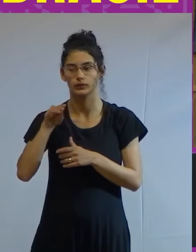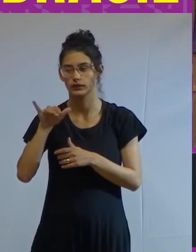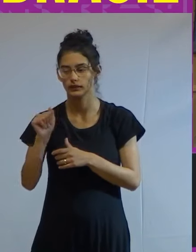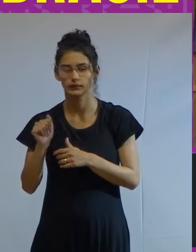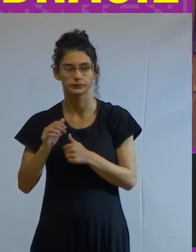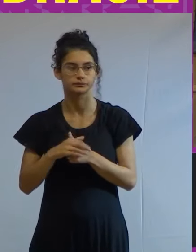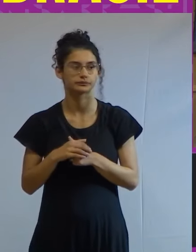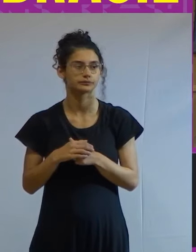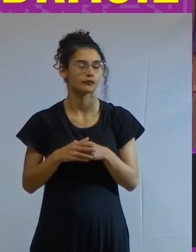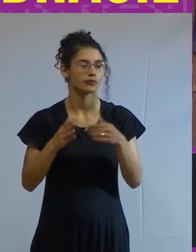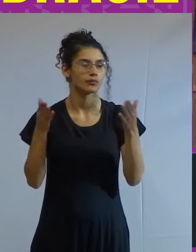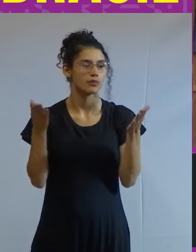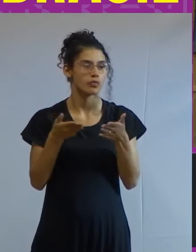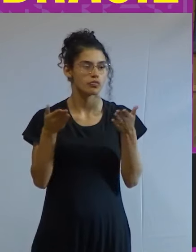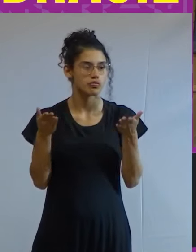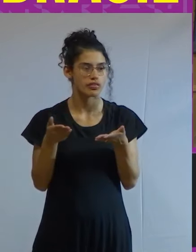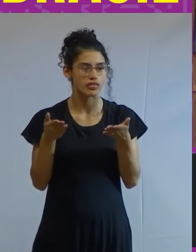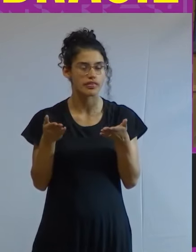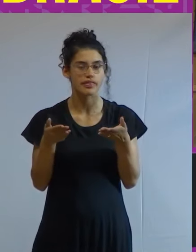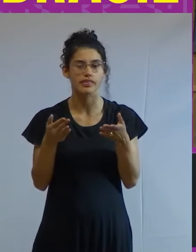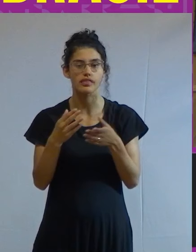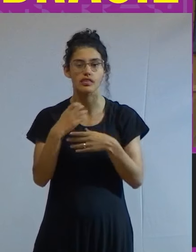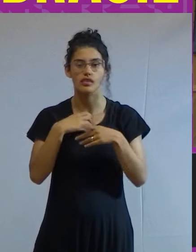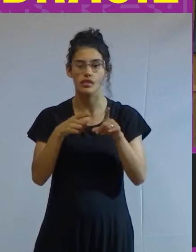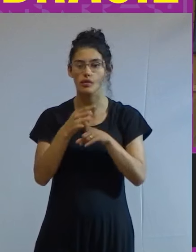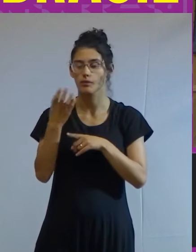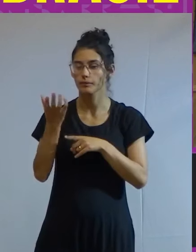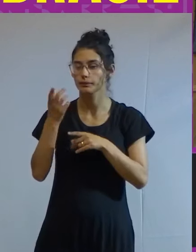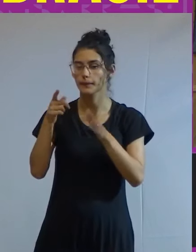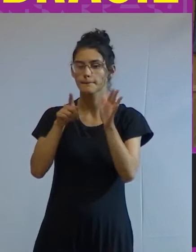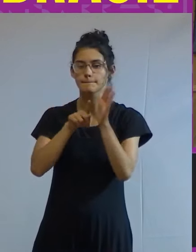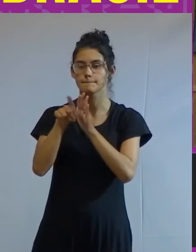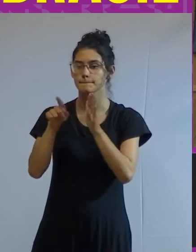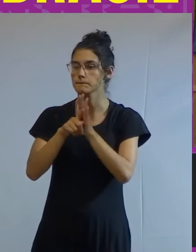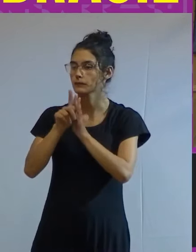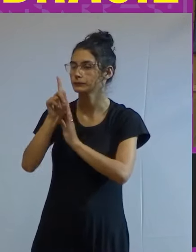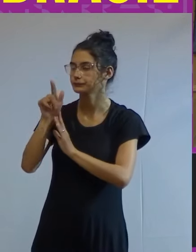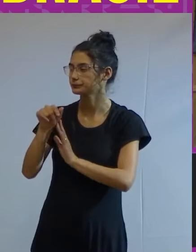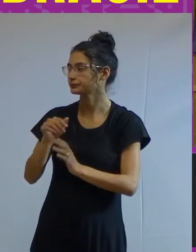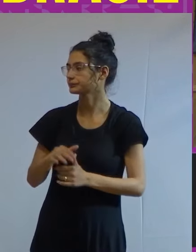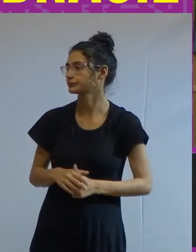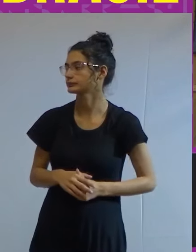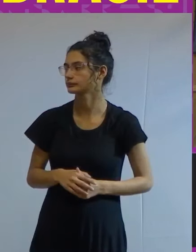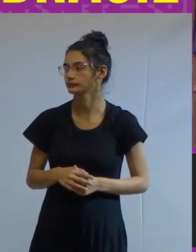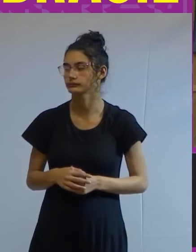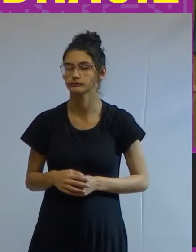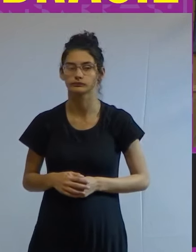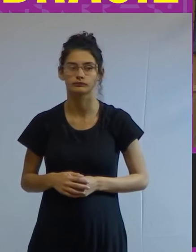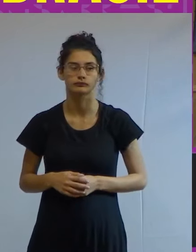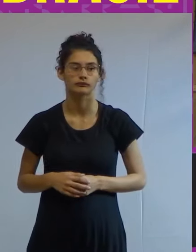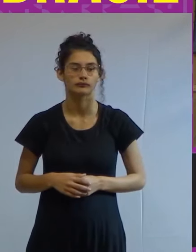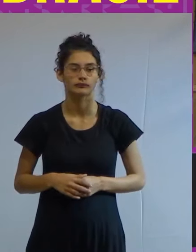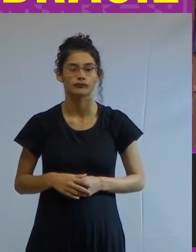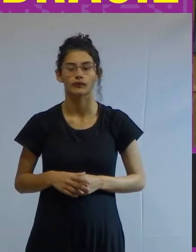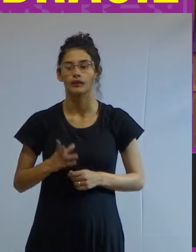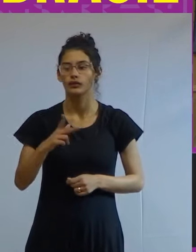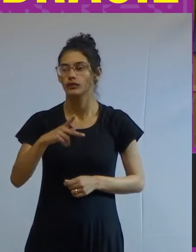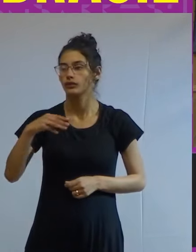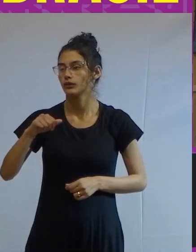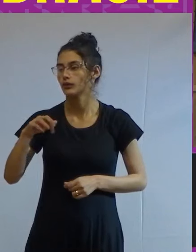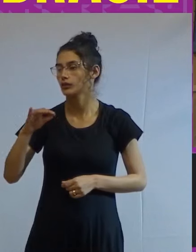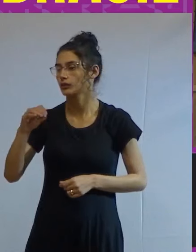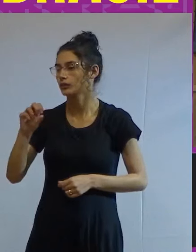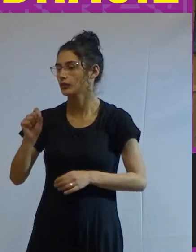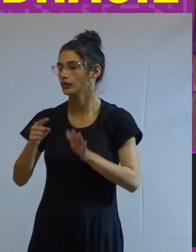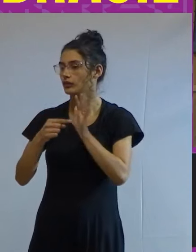agora a questão que gostaria de levantar é que bem o professor Marcos Nobre levantou